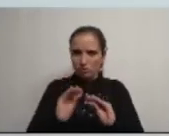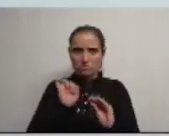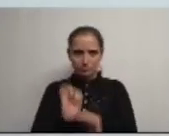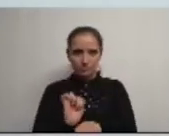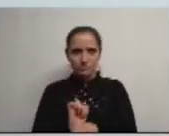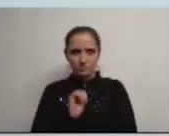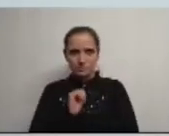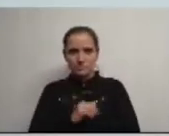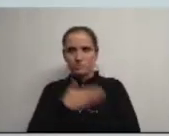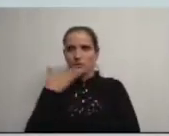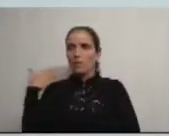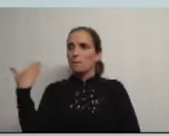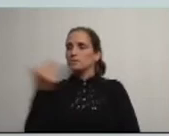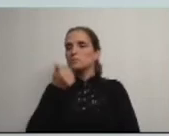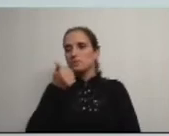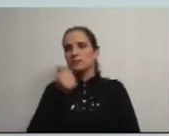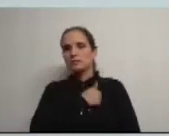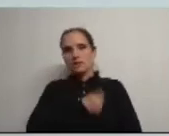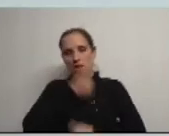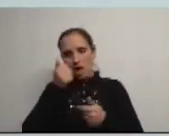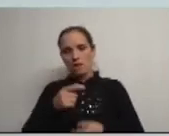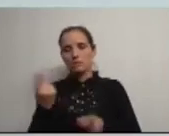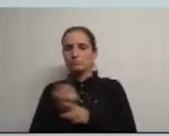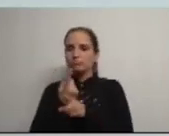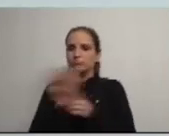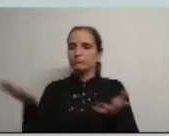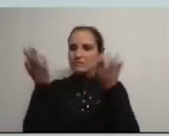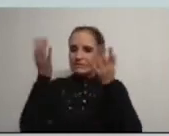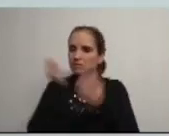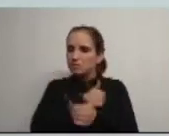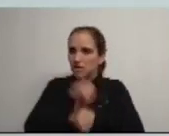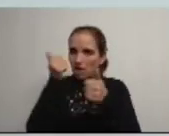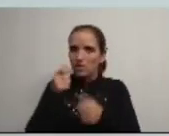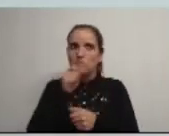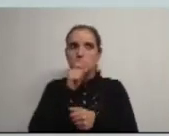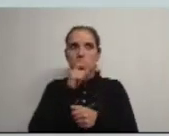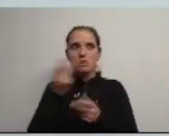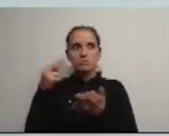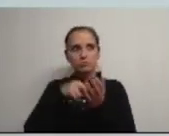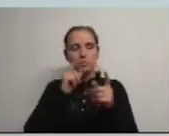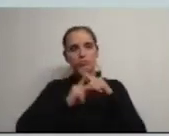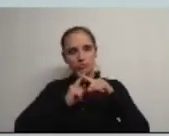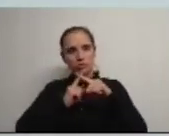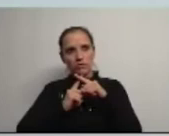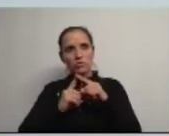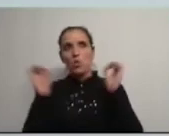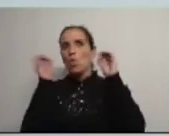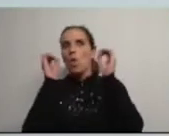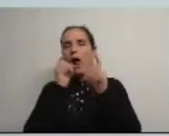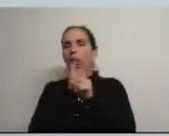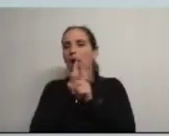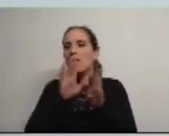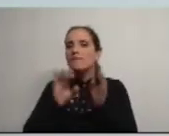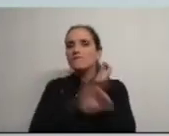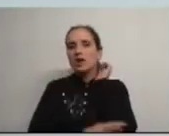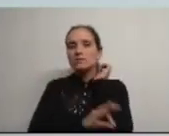o embelezamento da cidade e a recuperação do espaço urbano que acima considerei positivos não tiveram nas freguesias